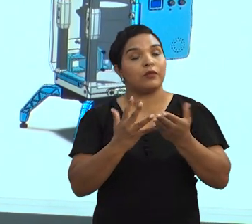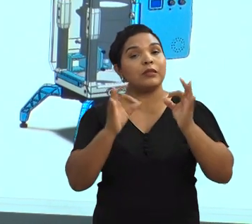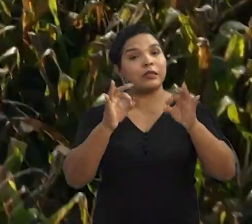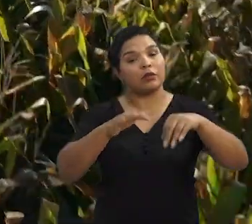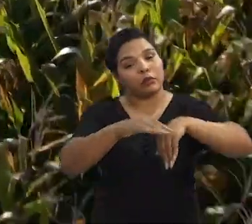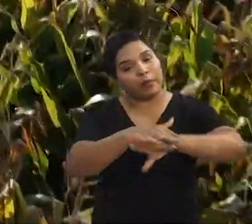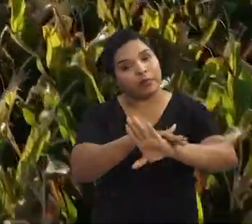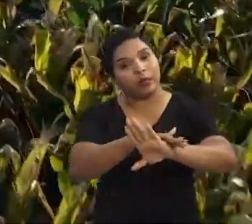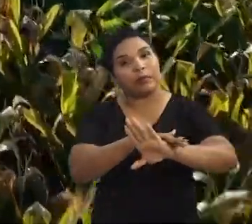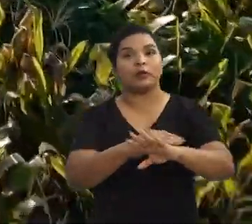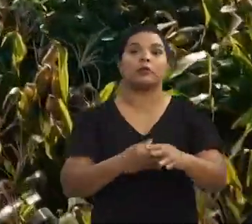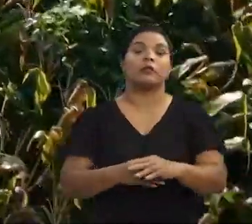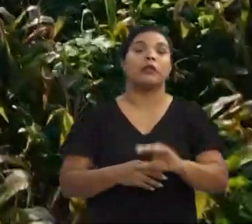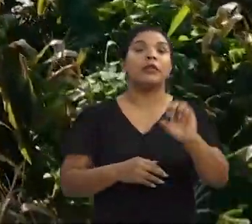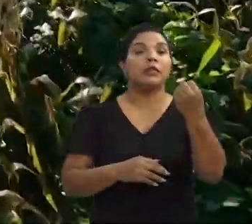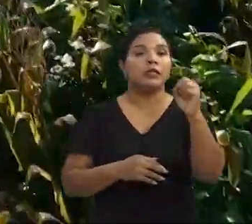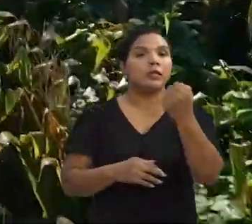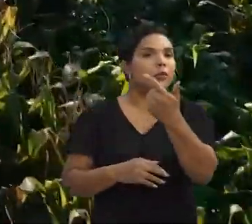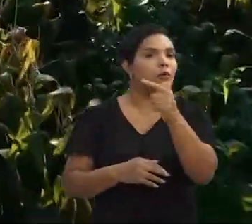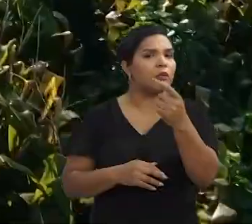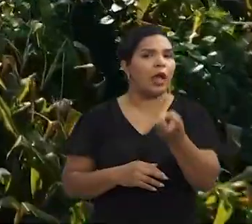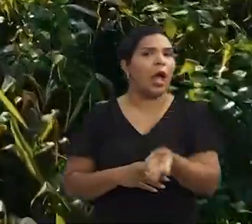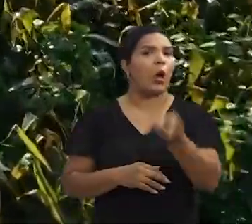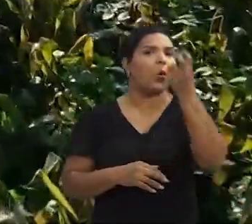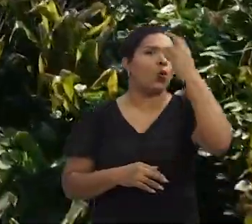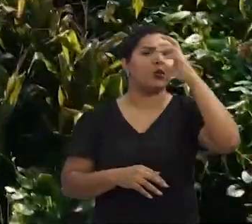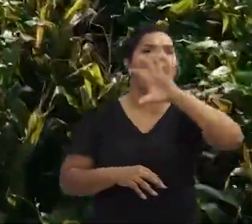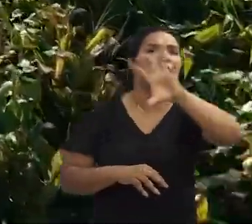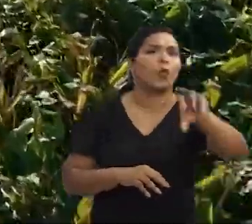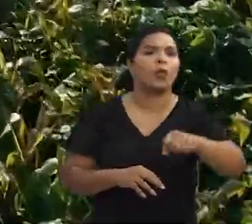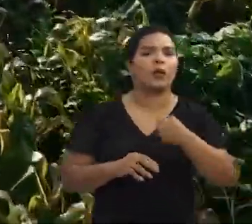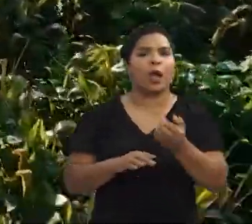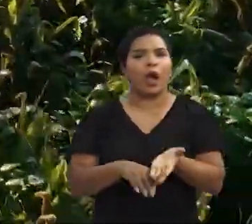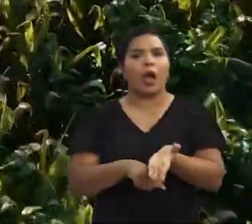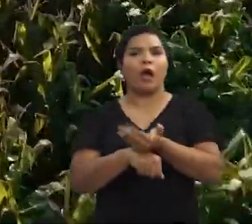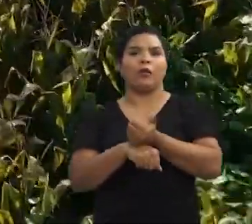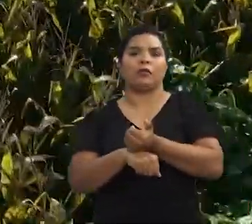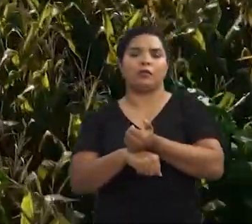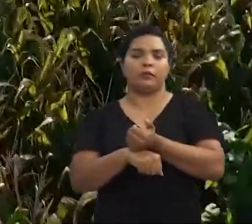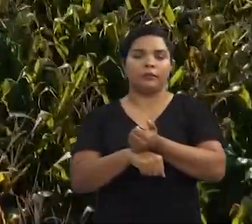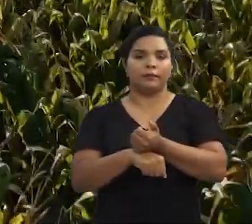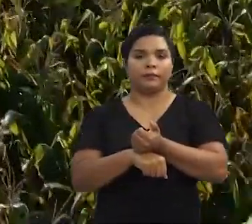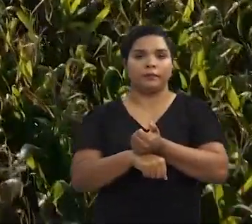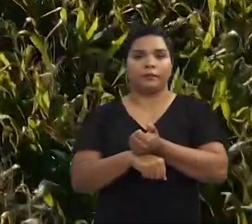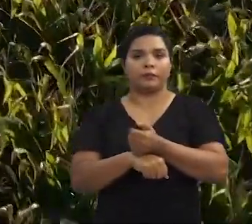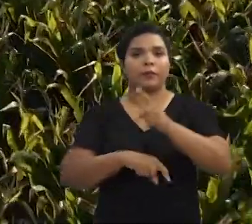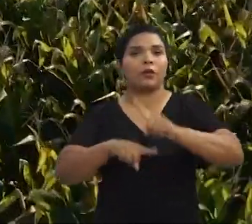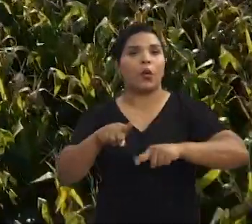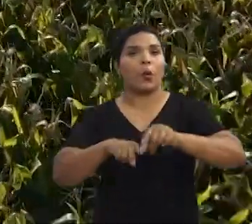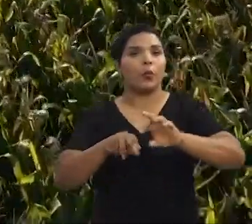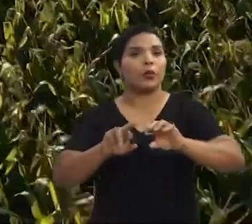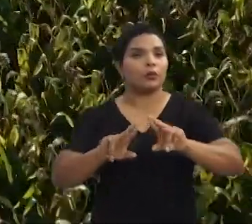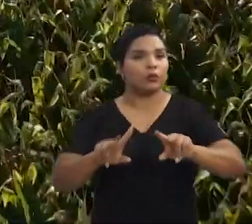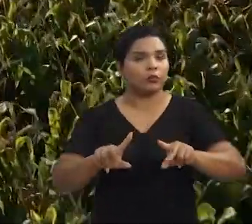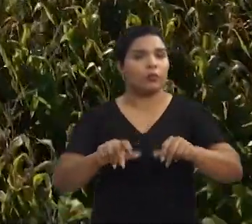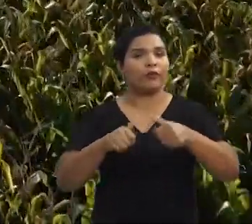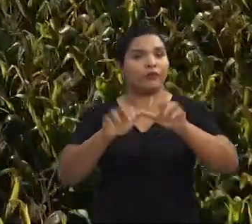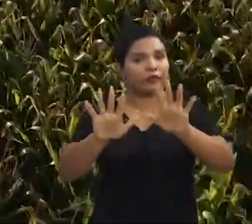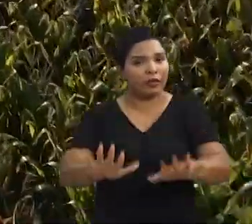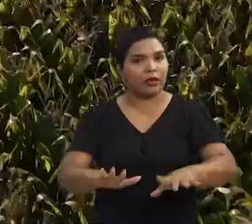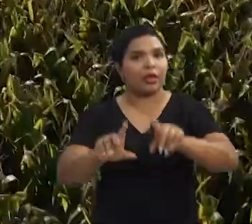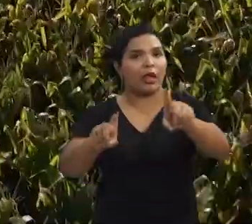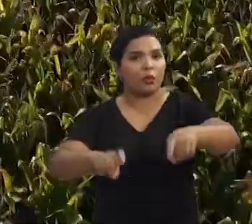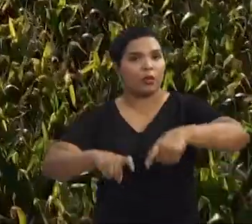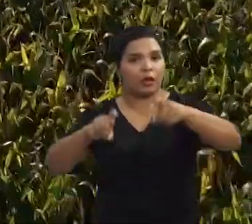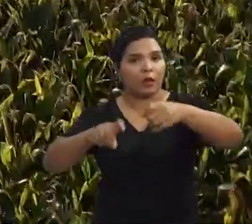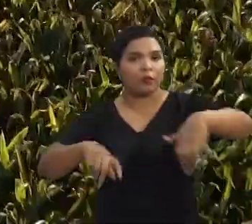armazenamento. Em Sergipe, não há cultura de colher antecipadamente. Então, o produto fica lá